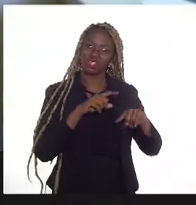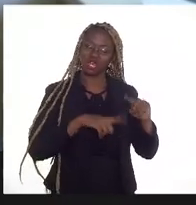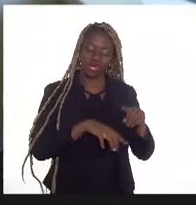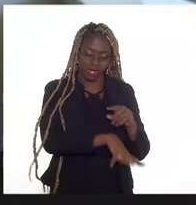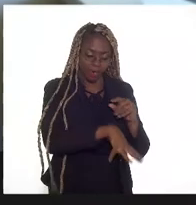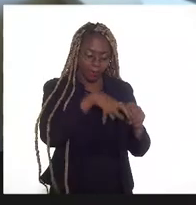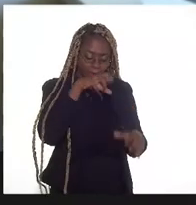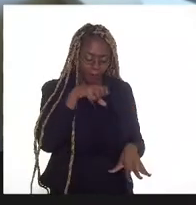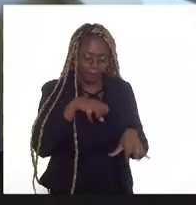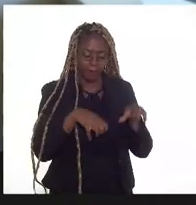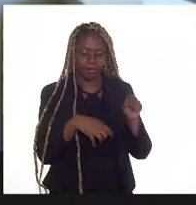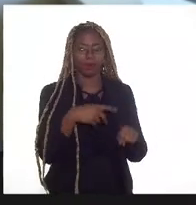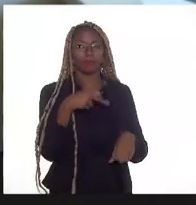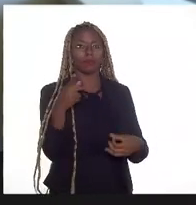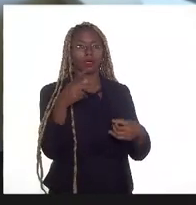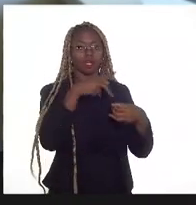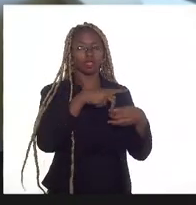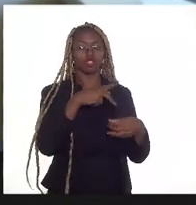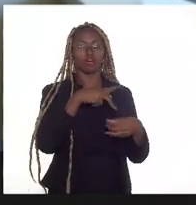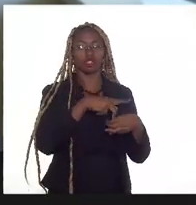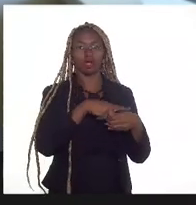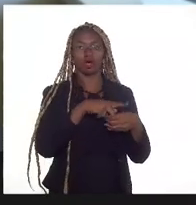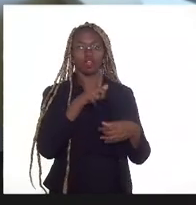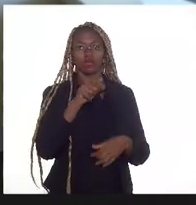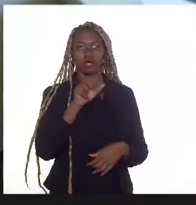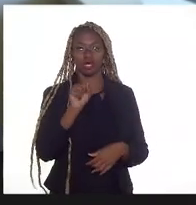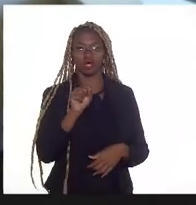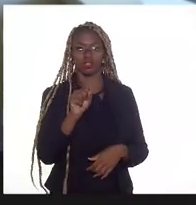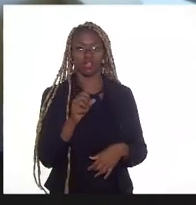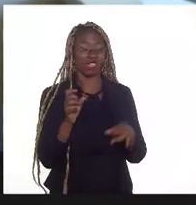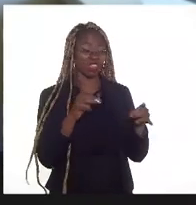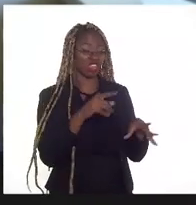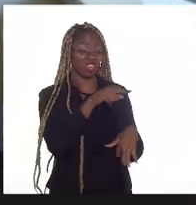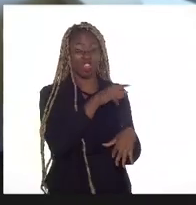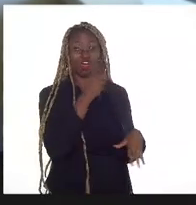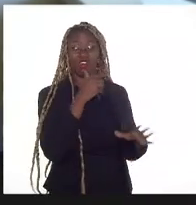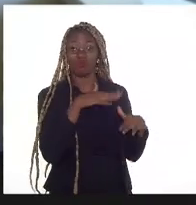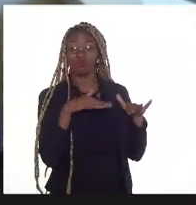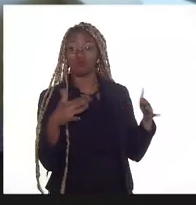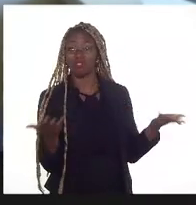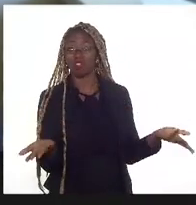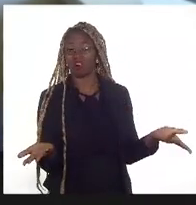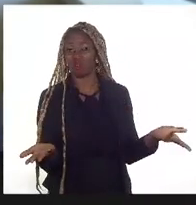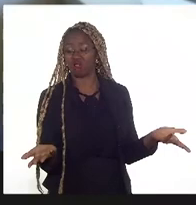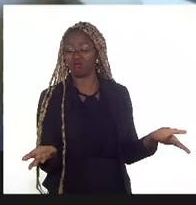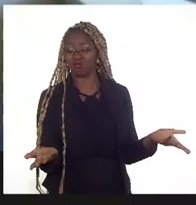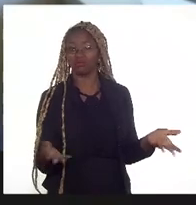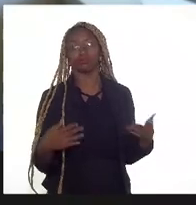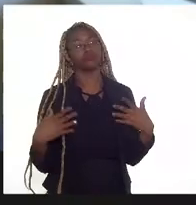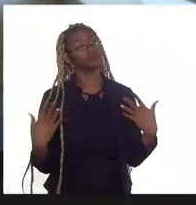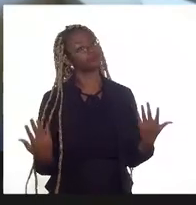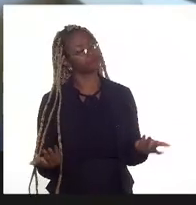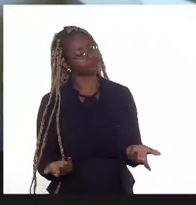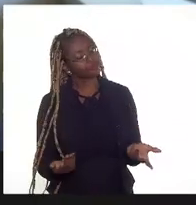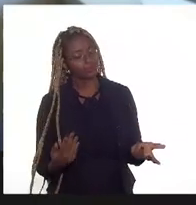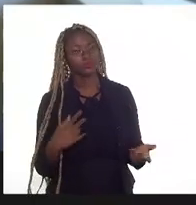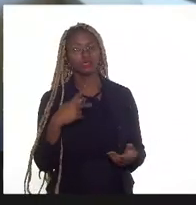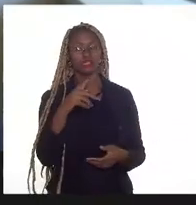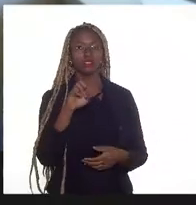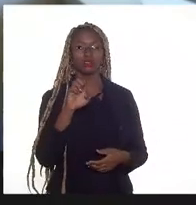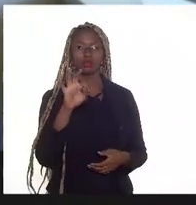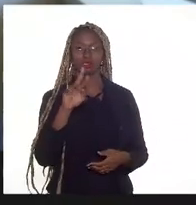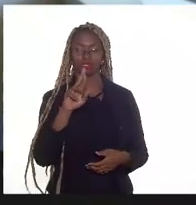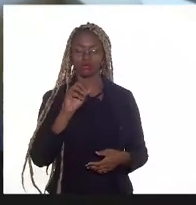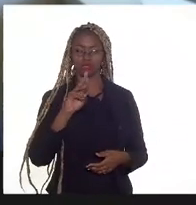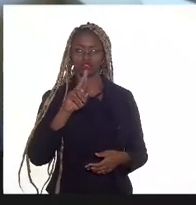e gás, deixar de ficar no fundo do mar. Então, a Petrobras vai, então, fazer